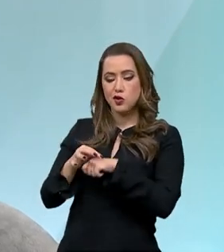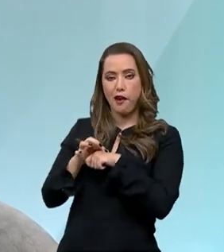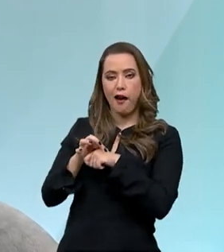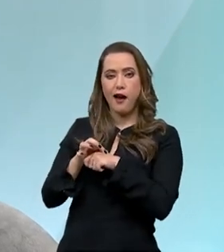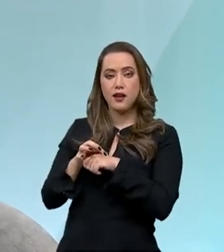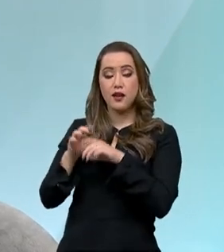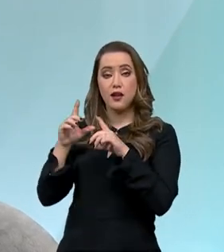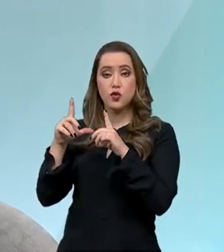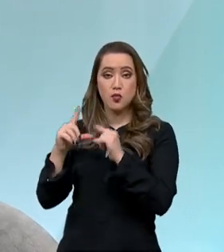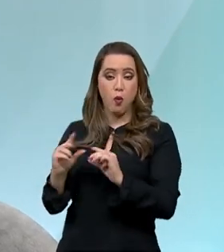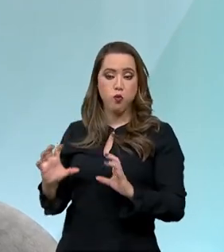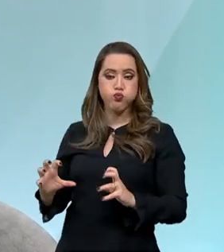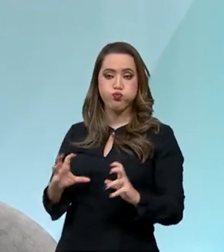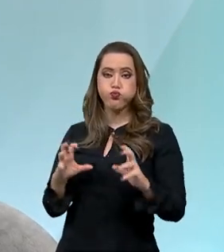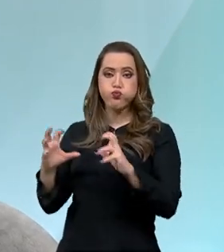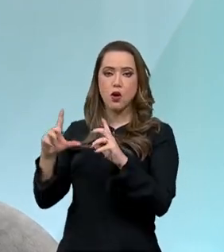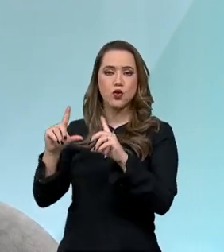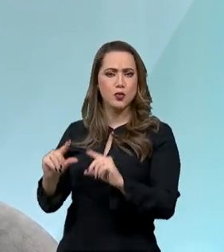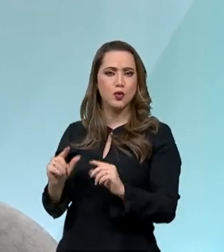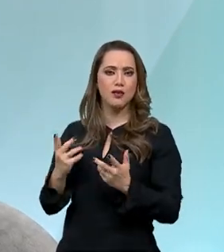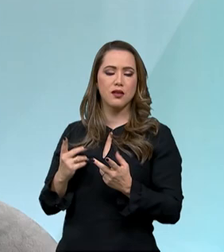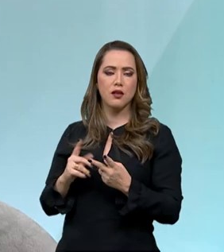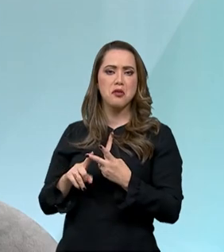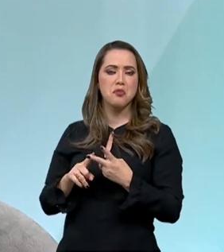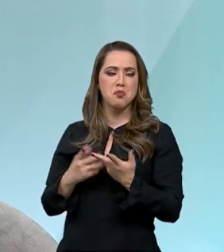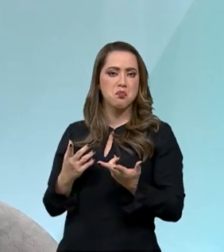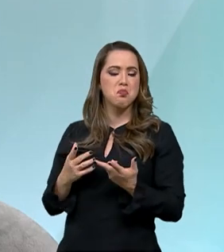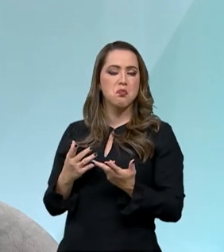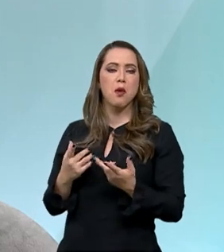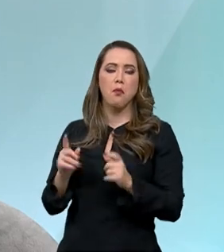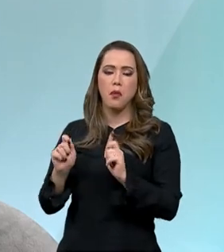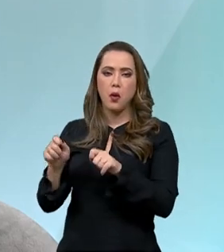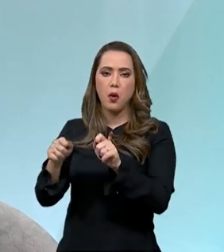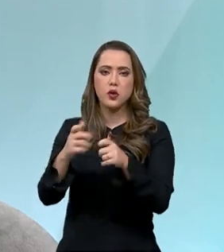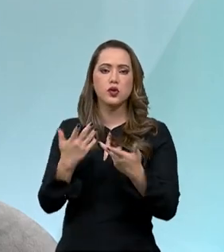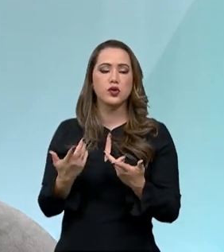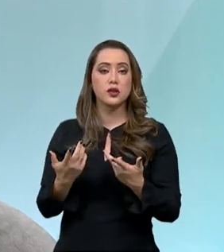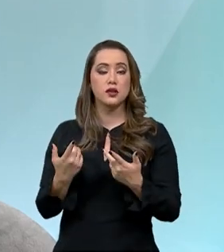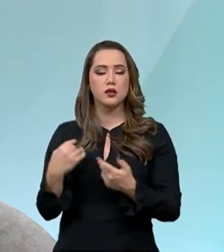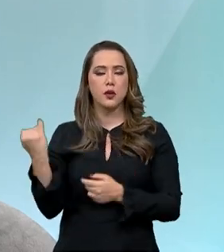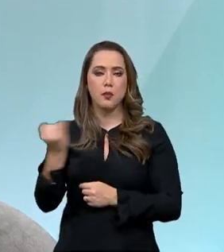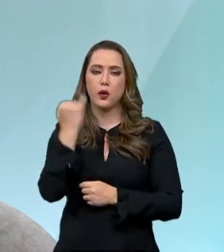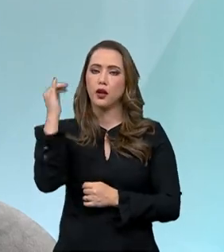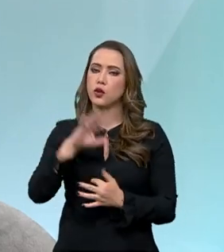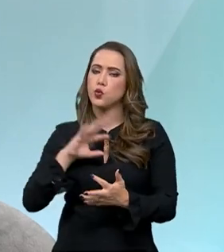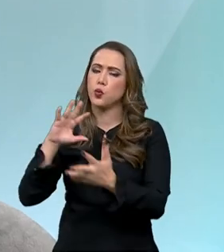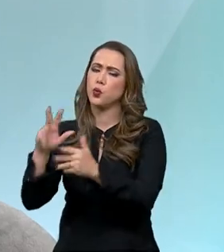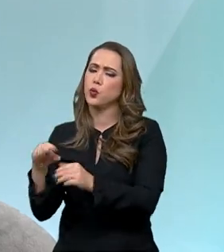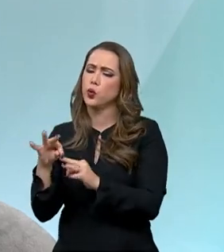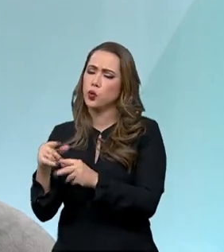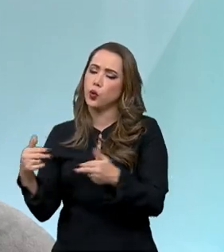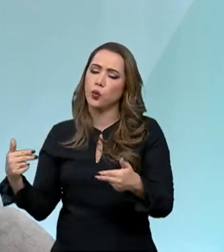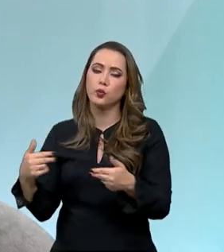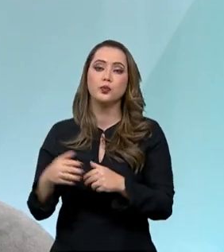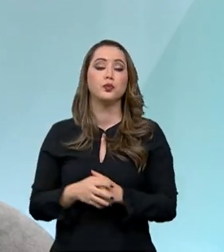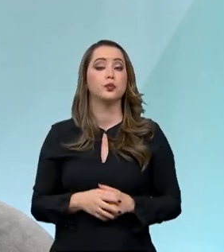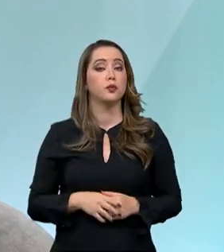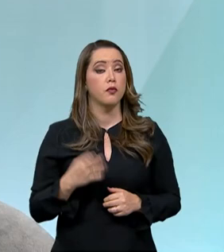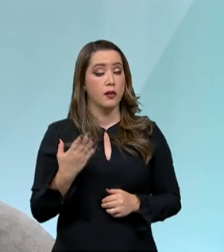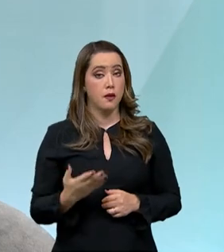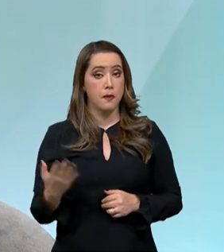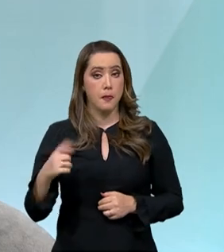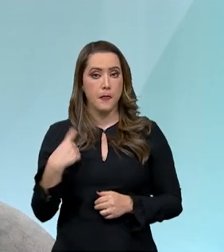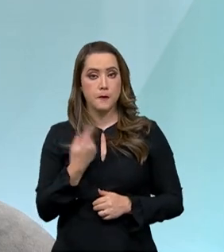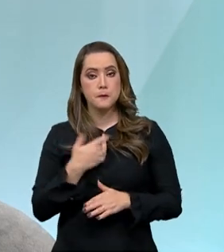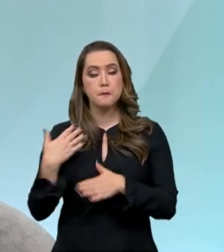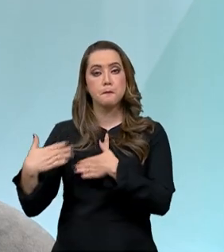baixo carbono, algodão de baixo carbono, e isso é uma marca interessante para o mundo todo. Então, assim, nós